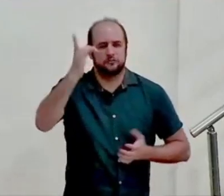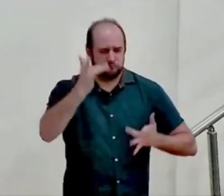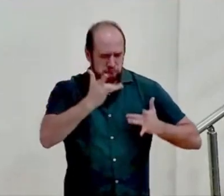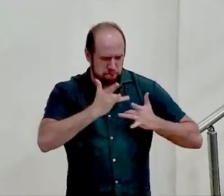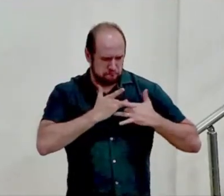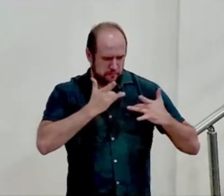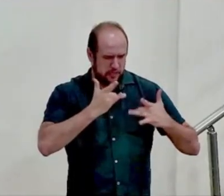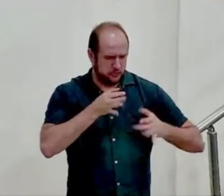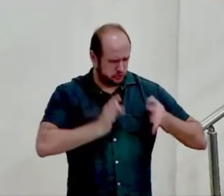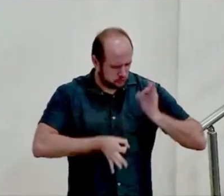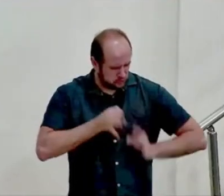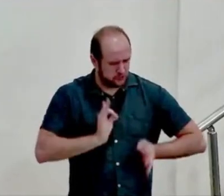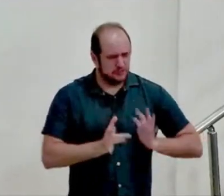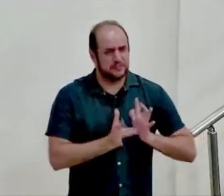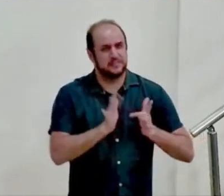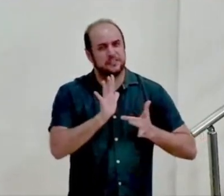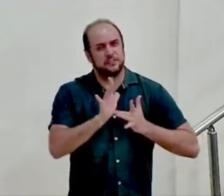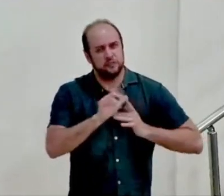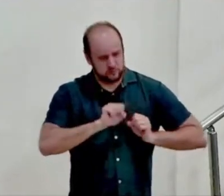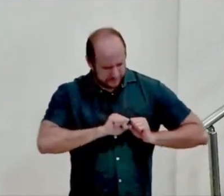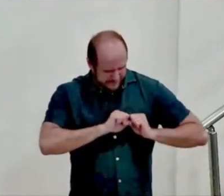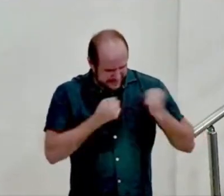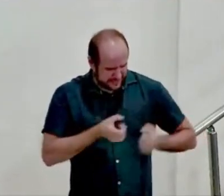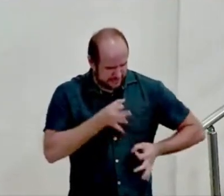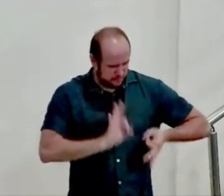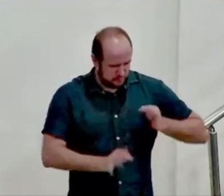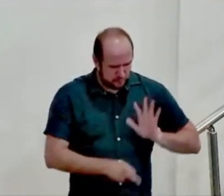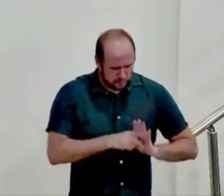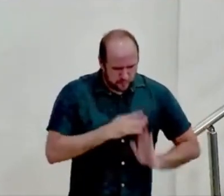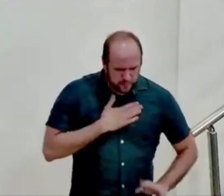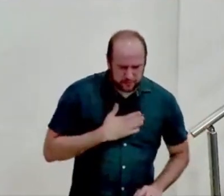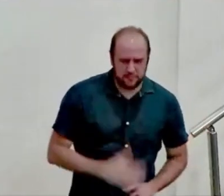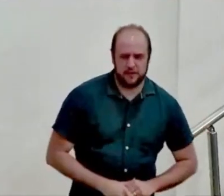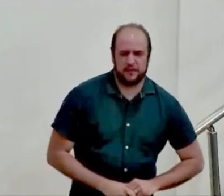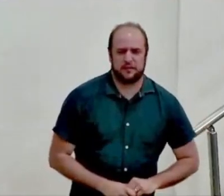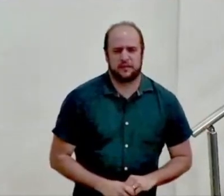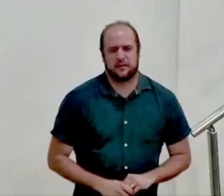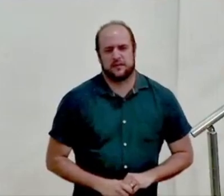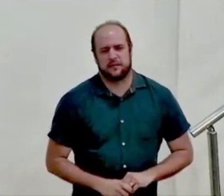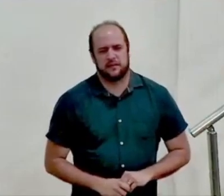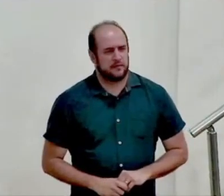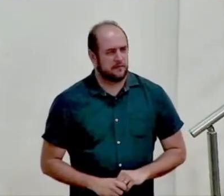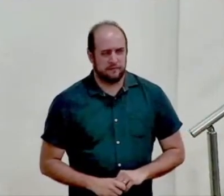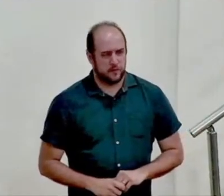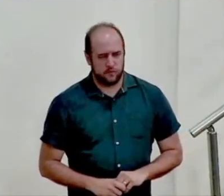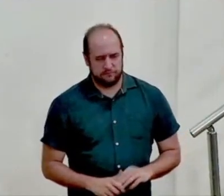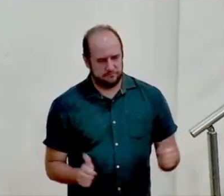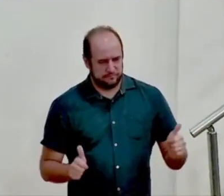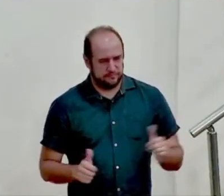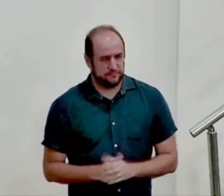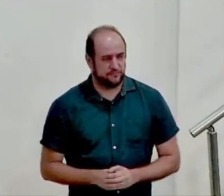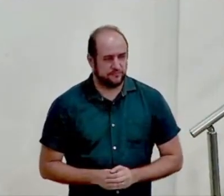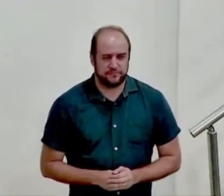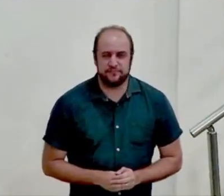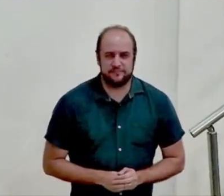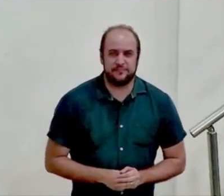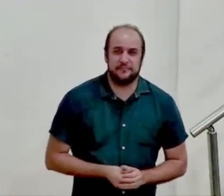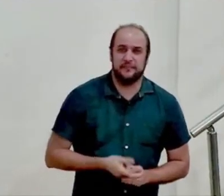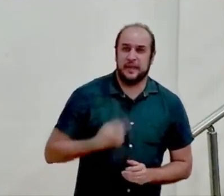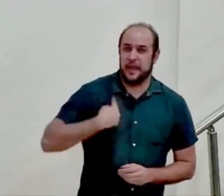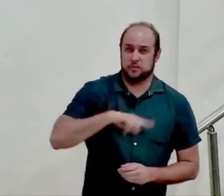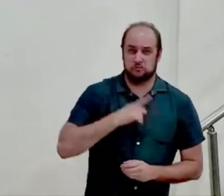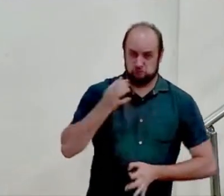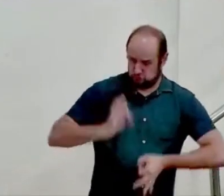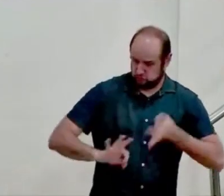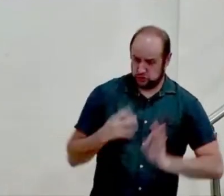coração e a justiça de Cristo quebrou a minha justiça própria então ele alcançou a justiça que eu e você não poderíamos alcançar sozinhos